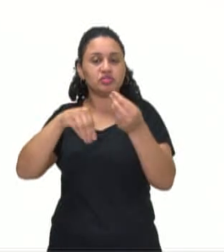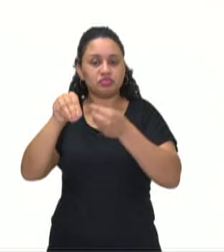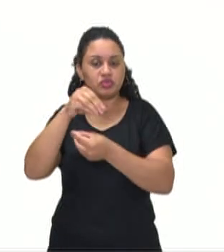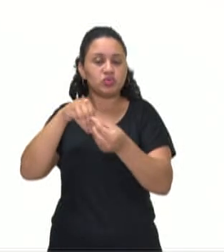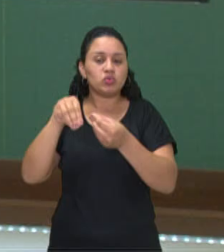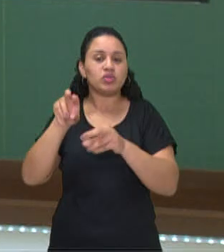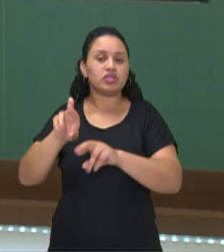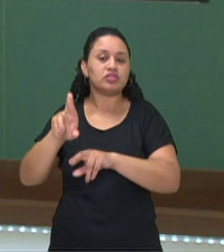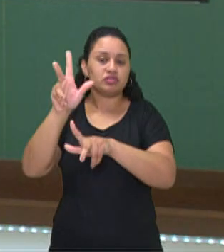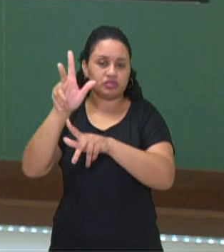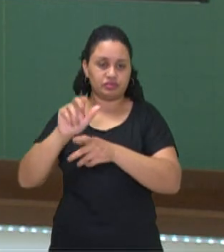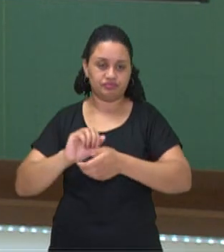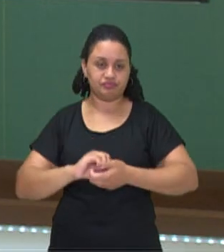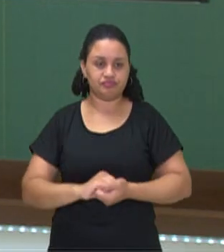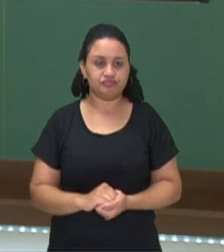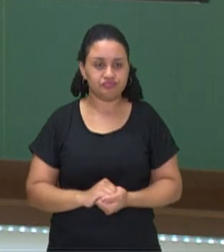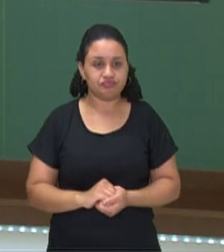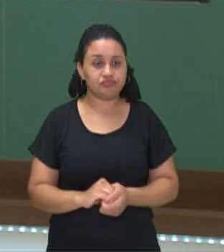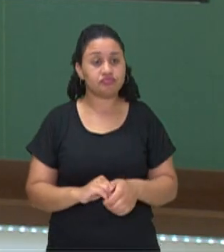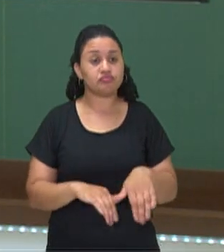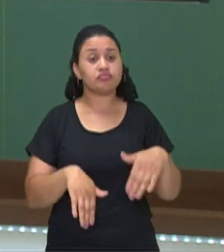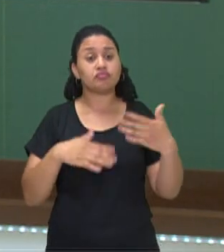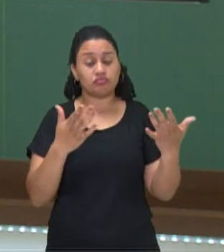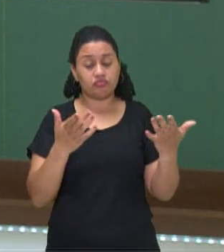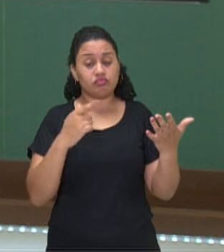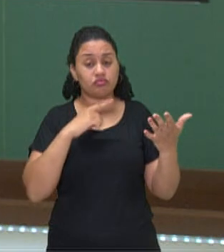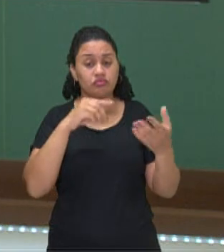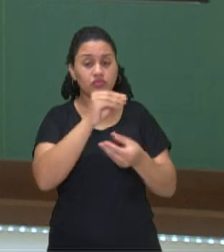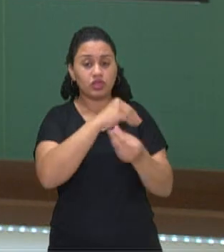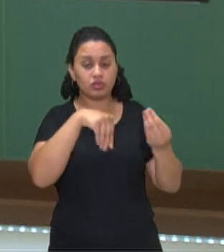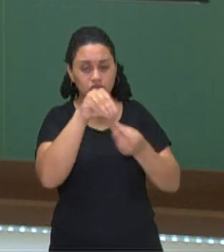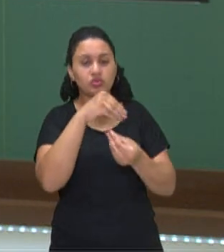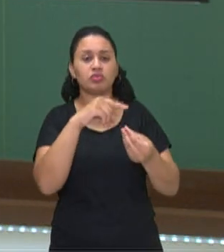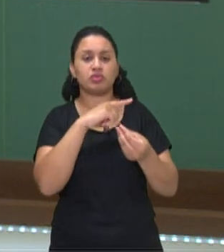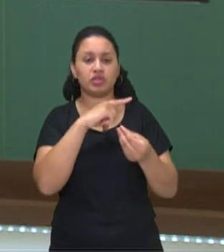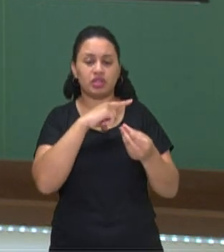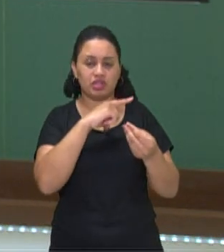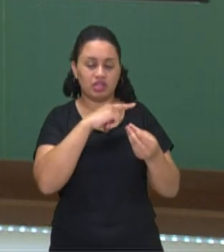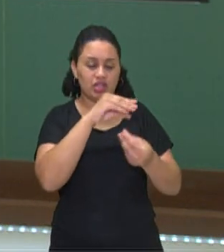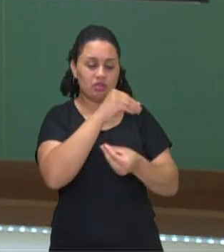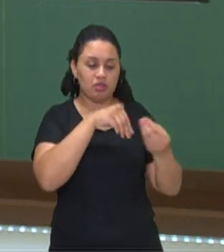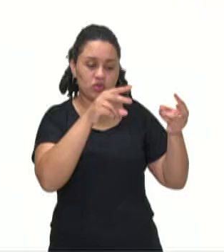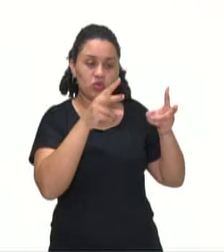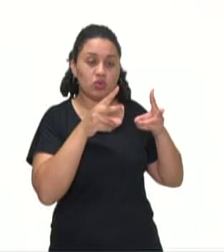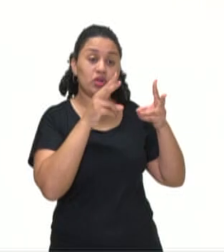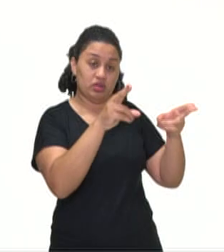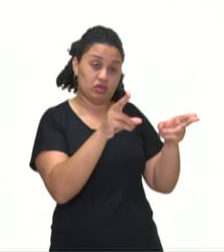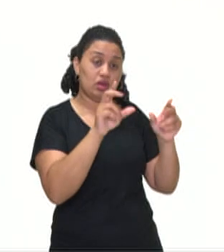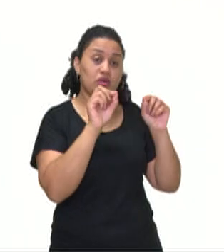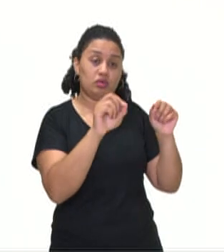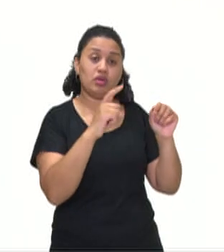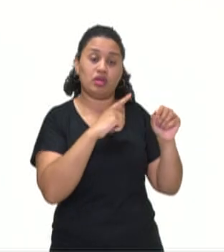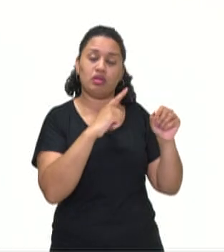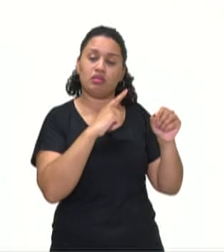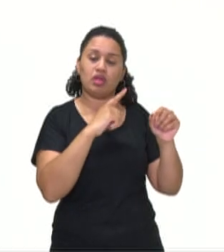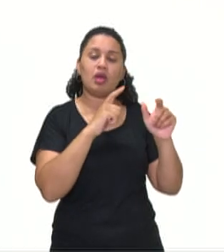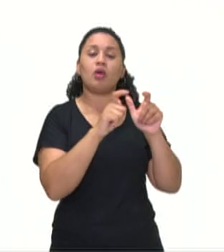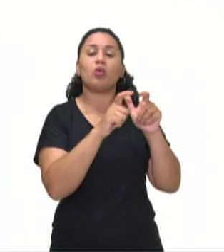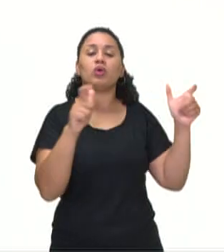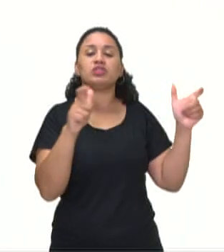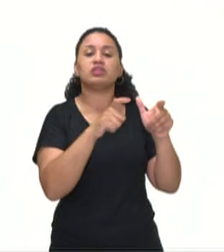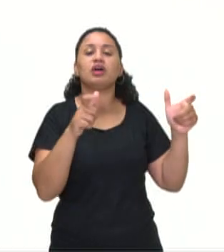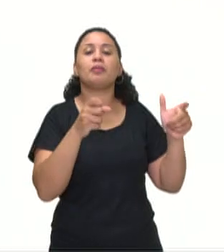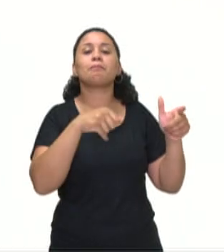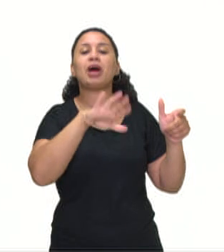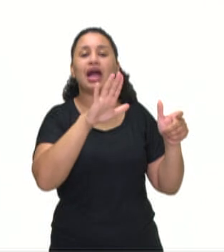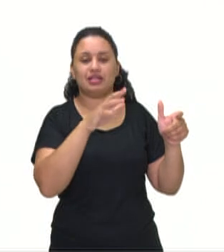heterogênea. Em uma solução, ou seja, numa mistura homogênea, o material presente em maior quantidade